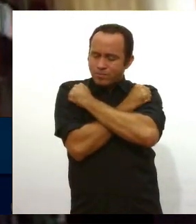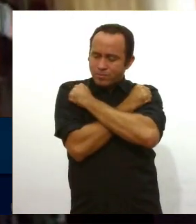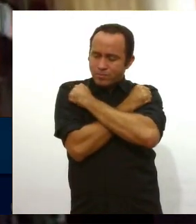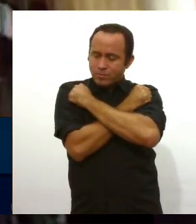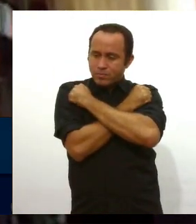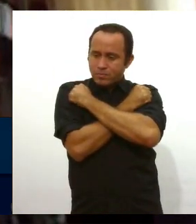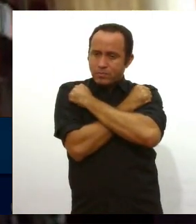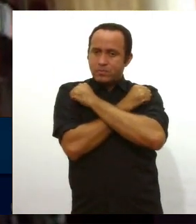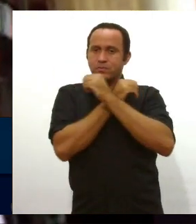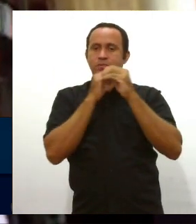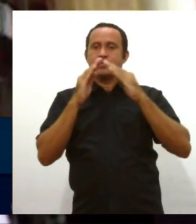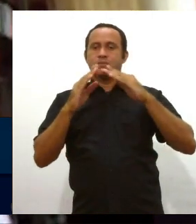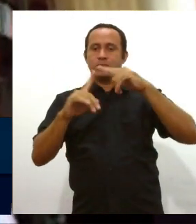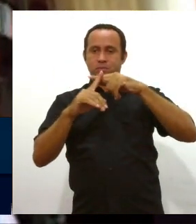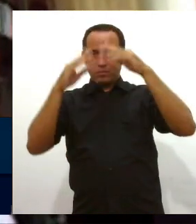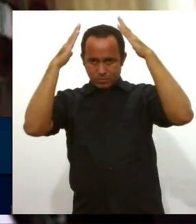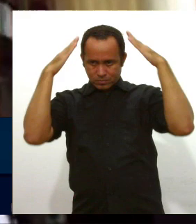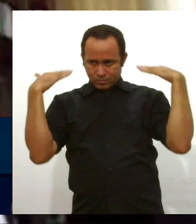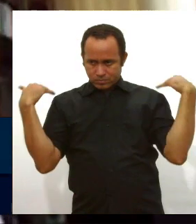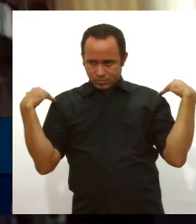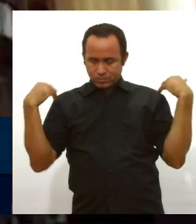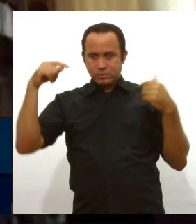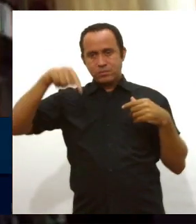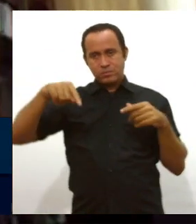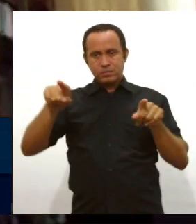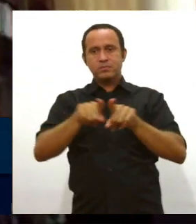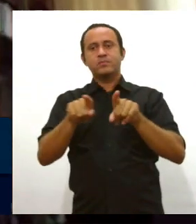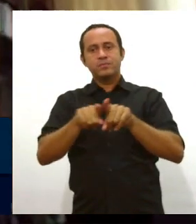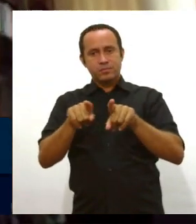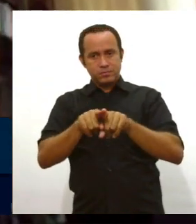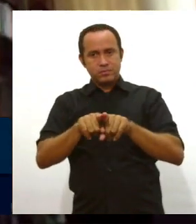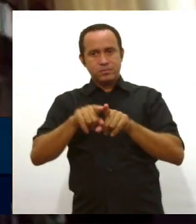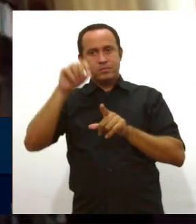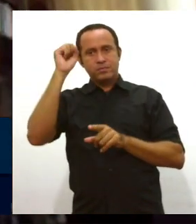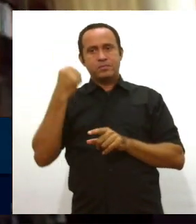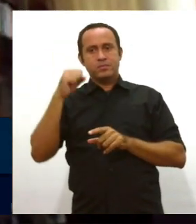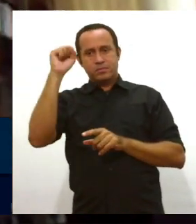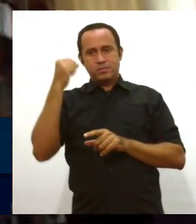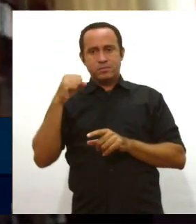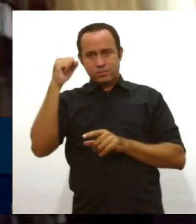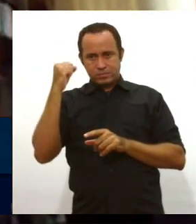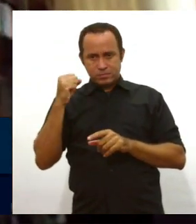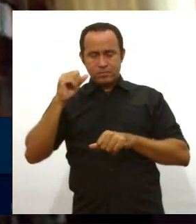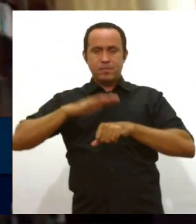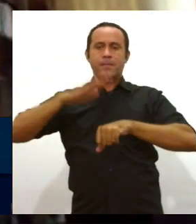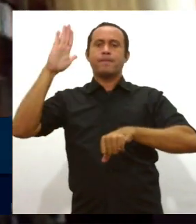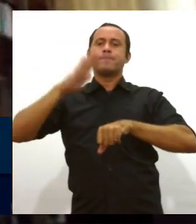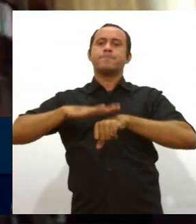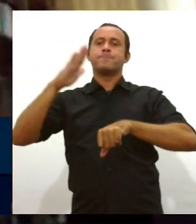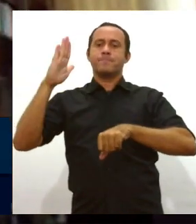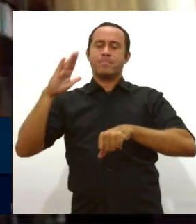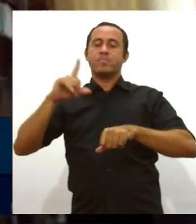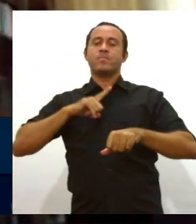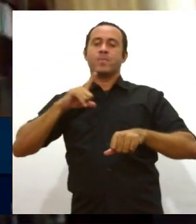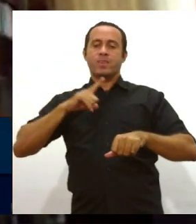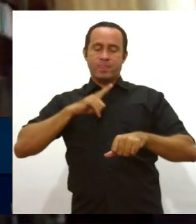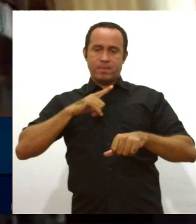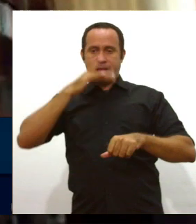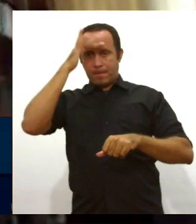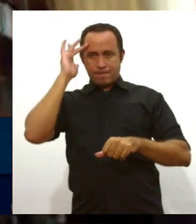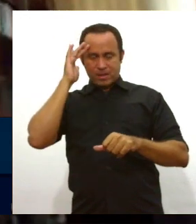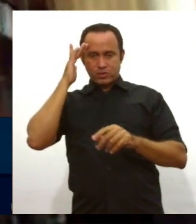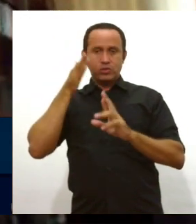irmãs do Namur, que estão aqui no Estado de Sergipe, e que nós possamos, cada vez mais, ter obreiros como irmã